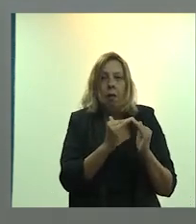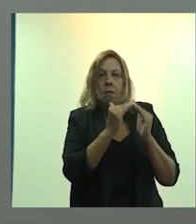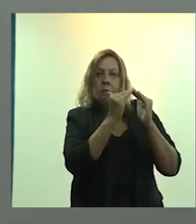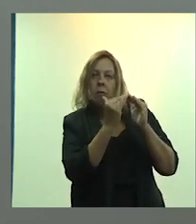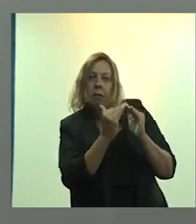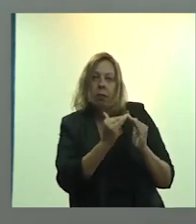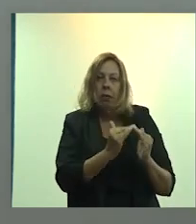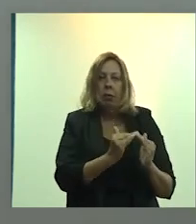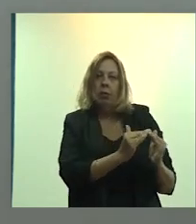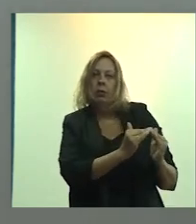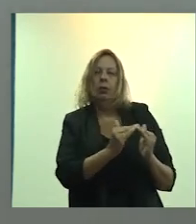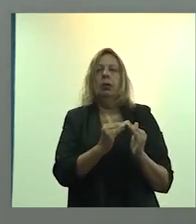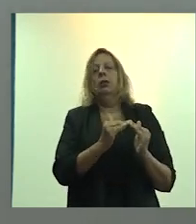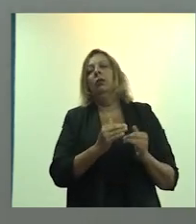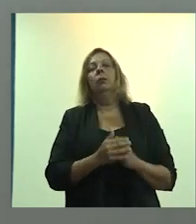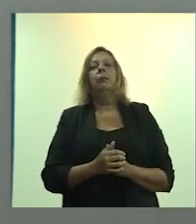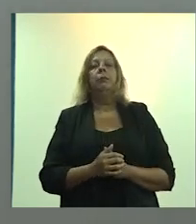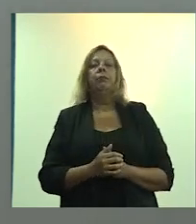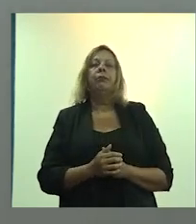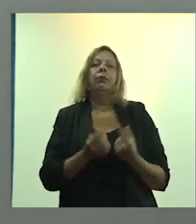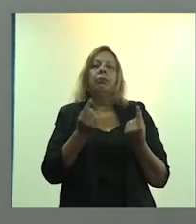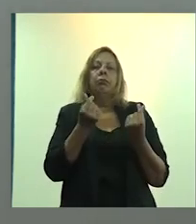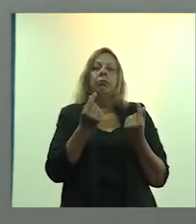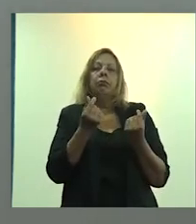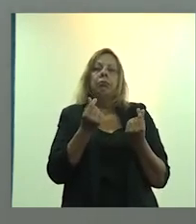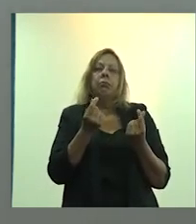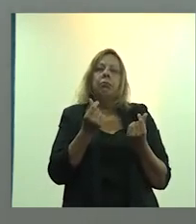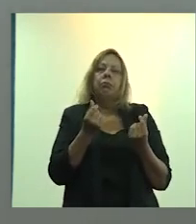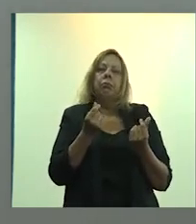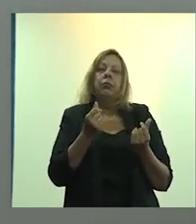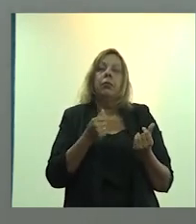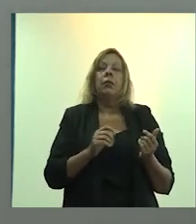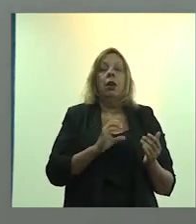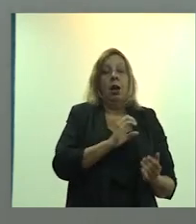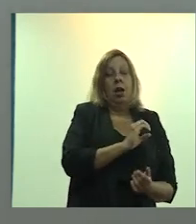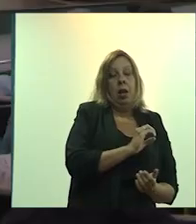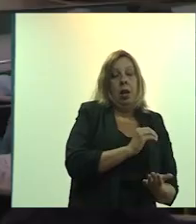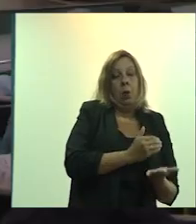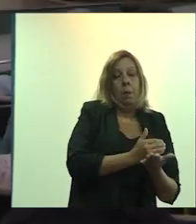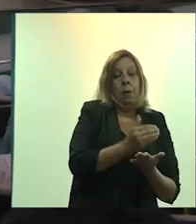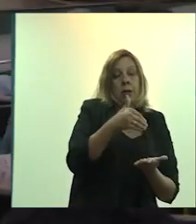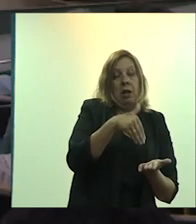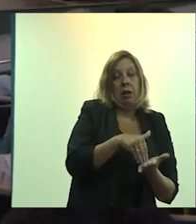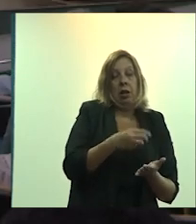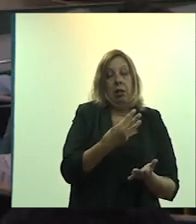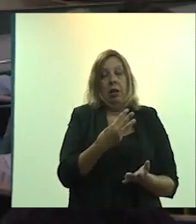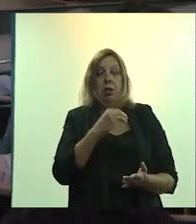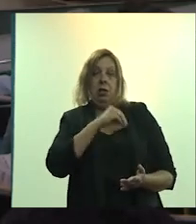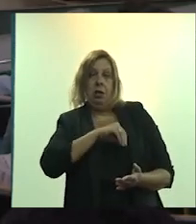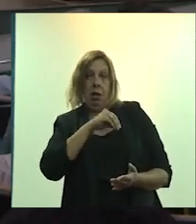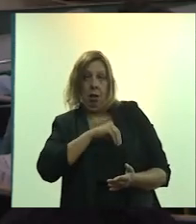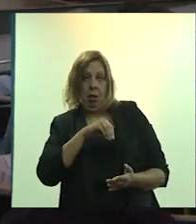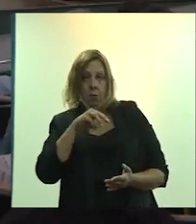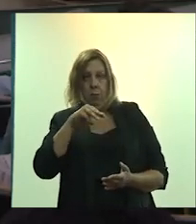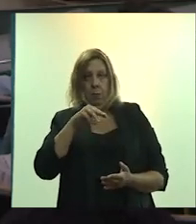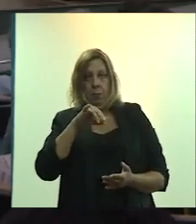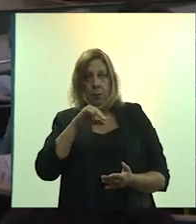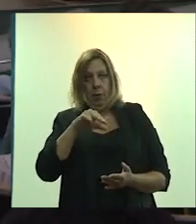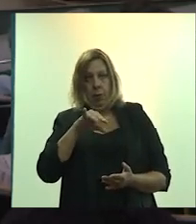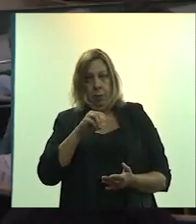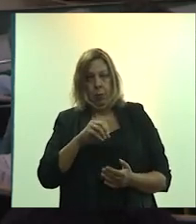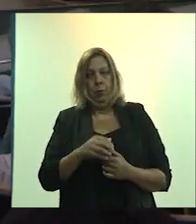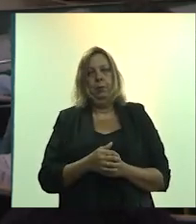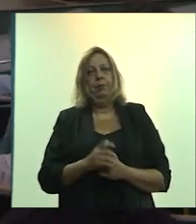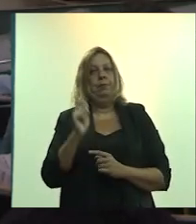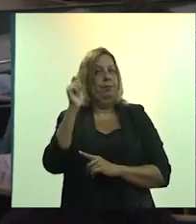de domicílios com renda familiar mensal de 0 a 3 salários mínimos. No Rio